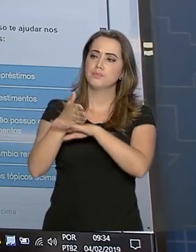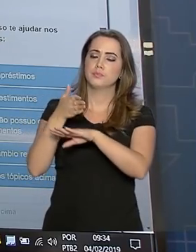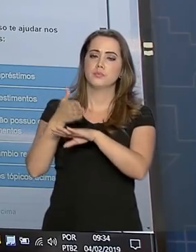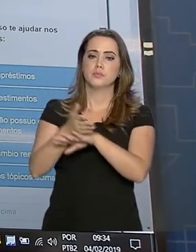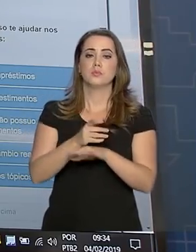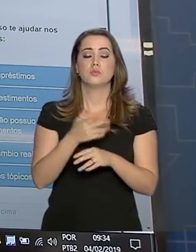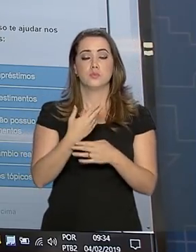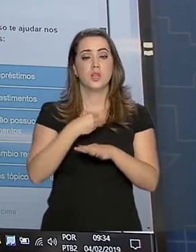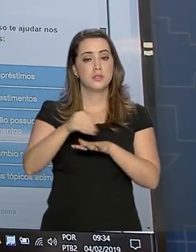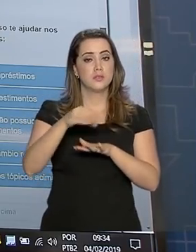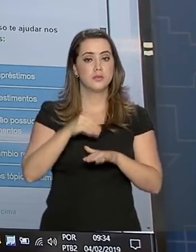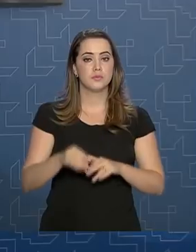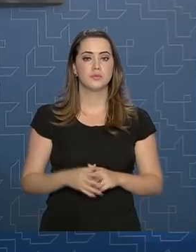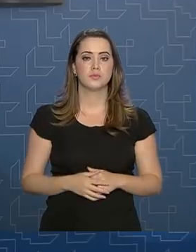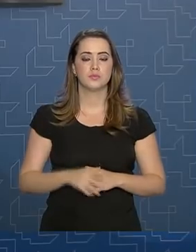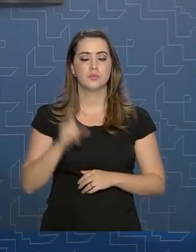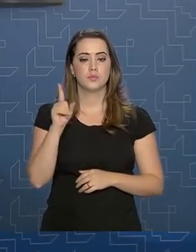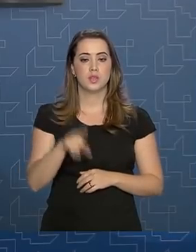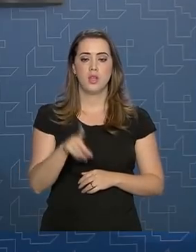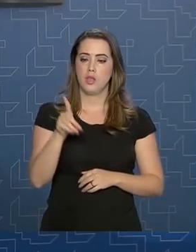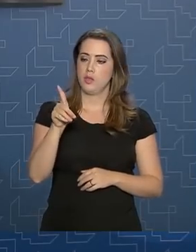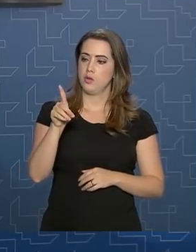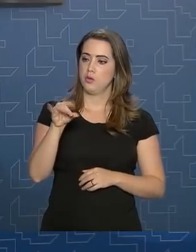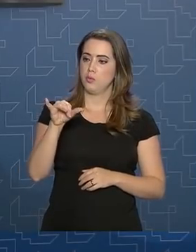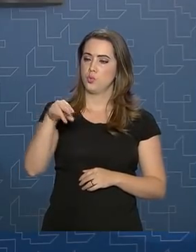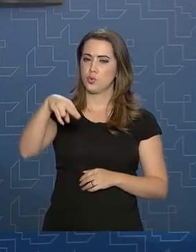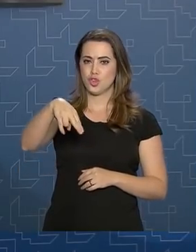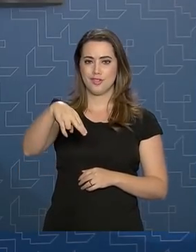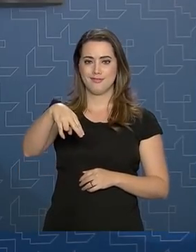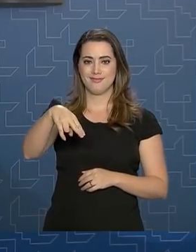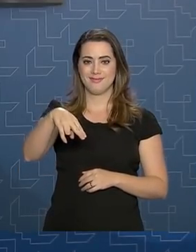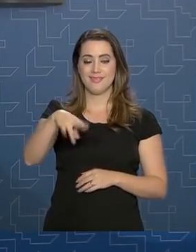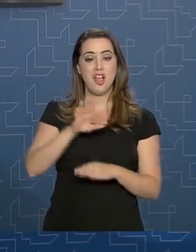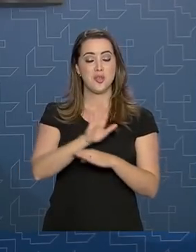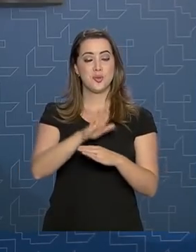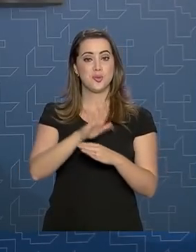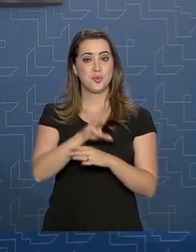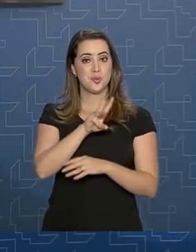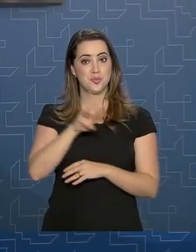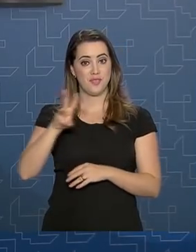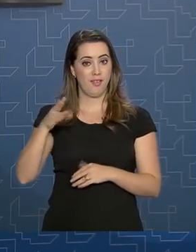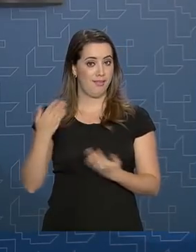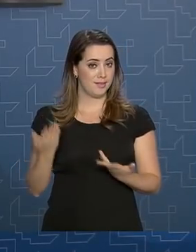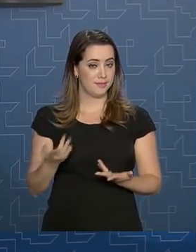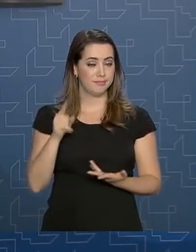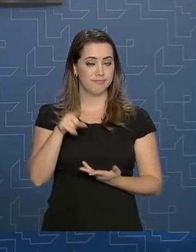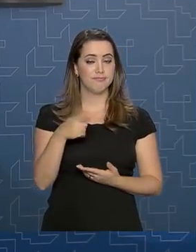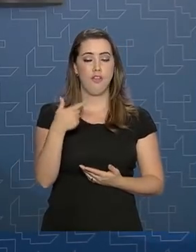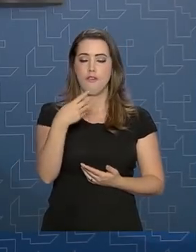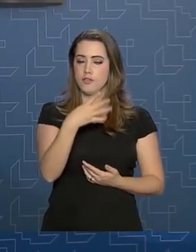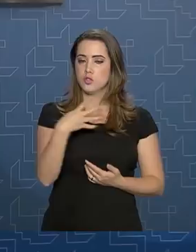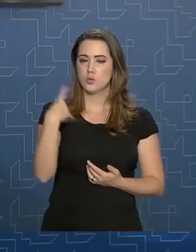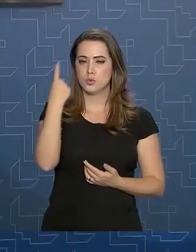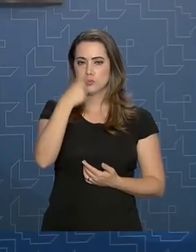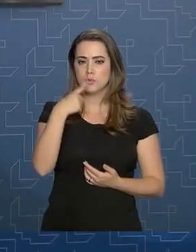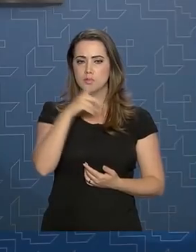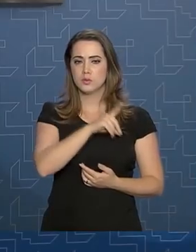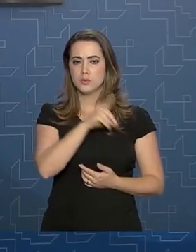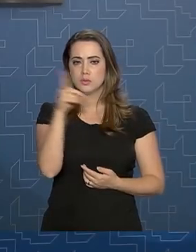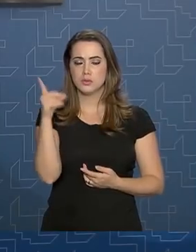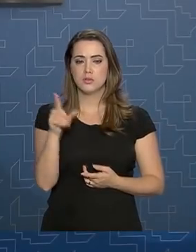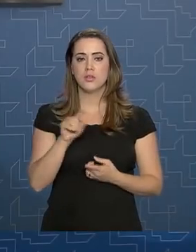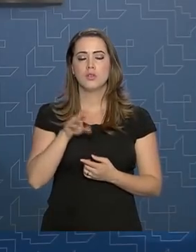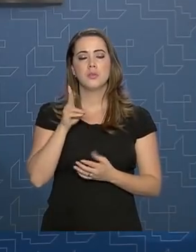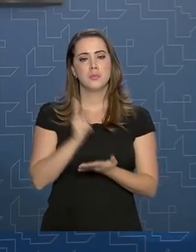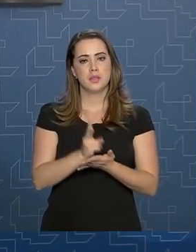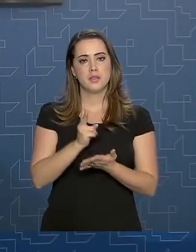a essas informações. É o DIN, um assistente virtual que está disponível 24 horas por dia,